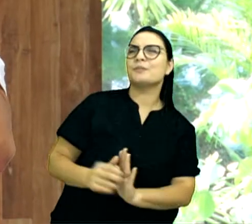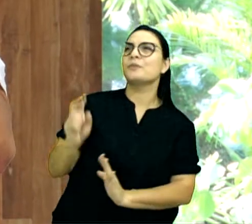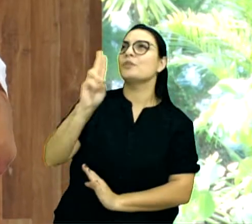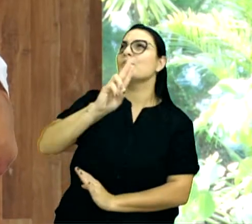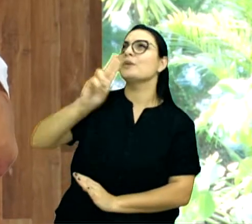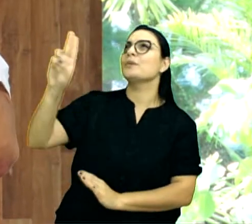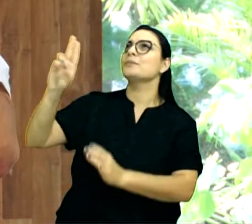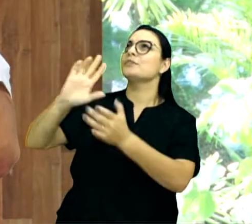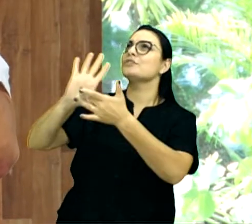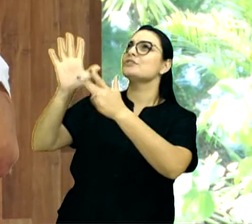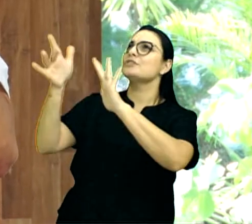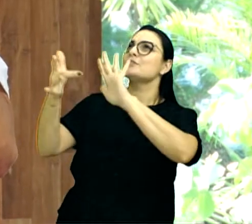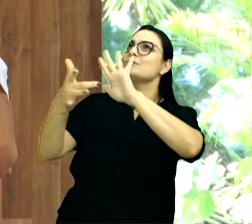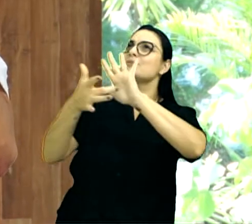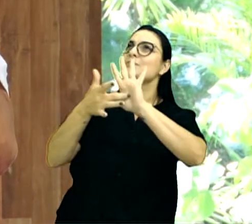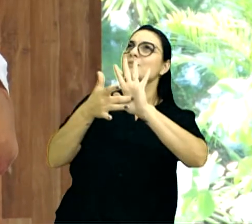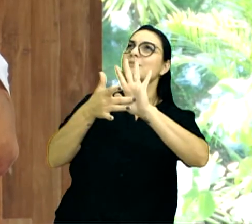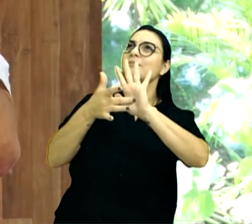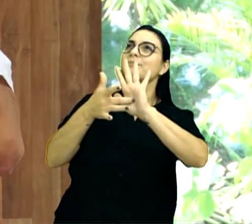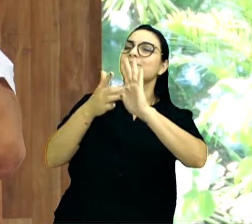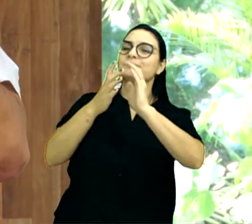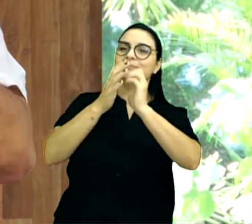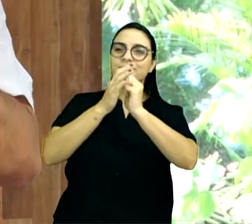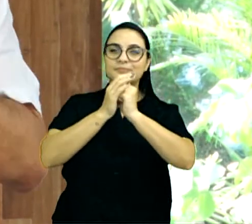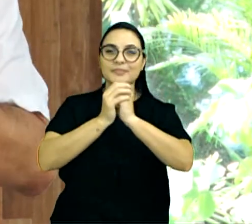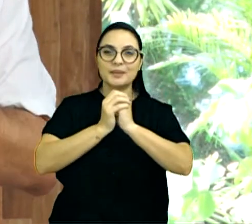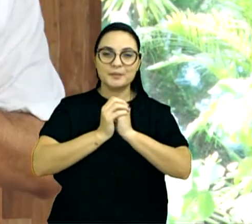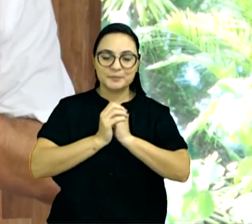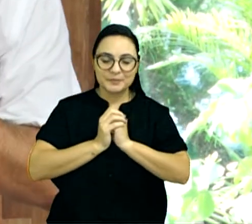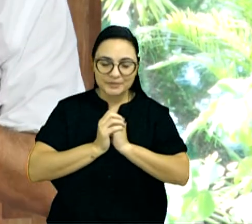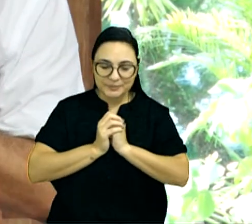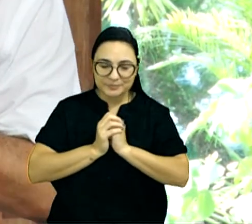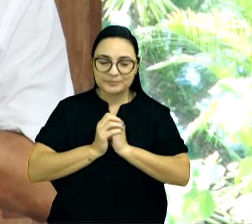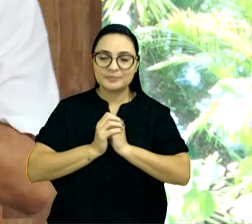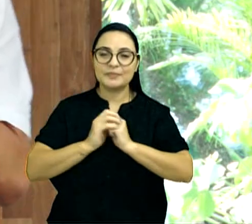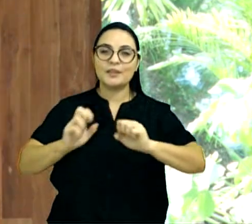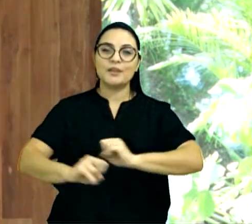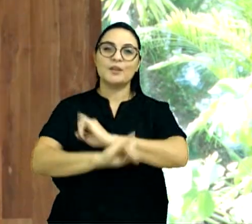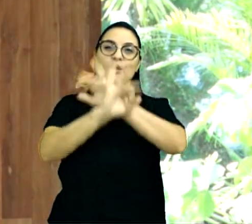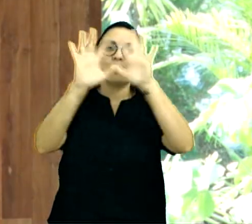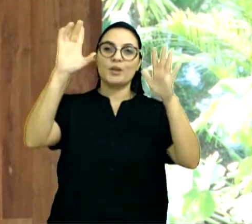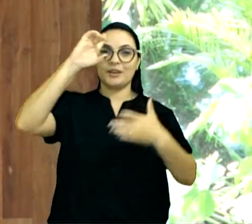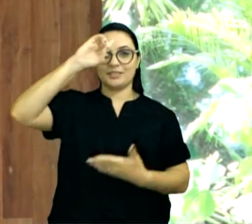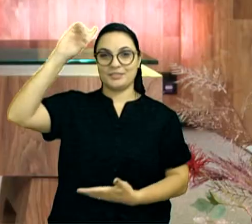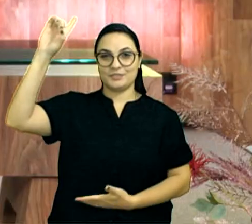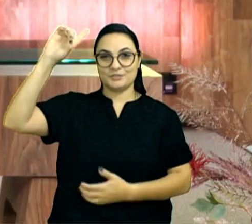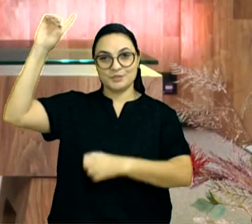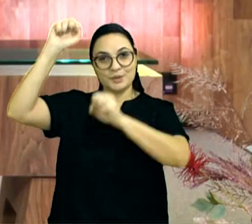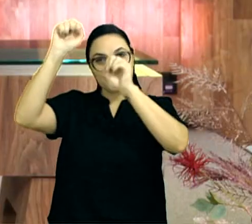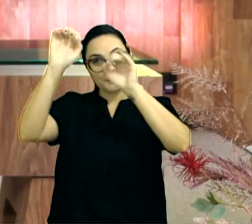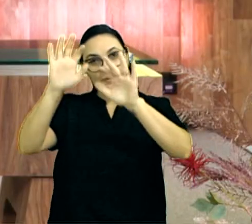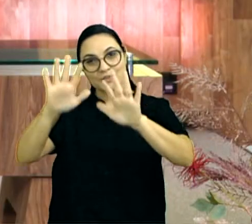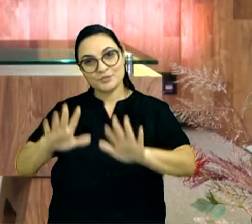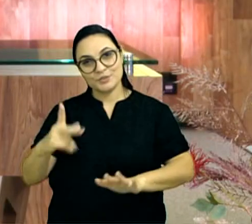no nome de Jesus, Amém, Glória a Deus, Deus abençoe, em nome de Jesus,